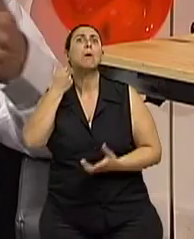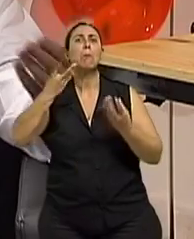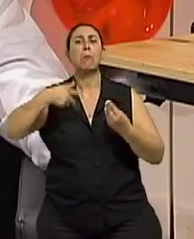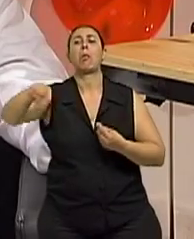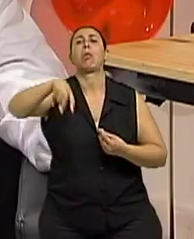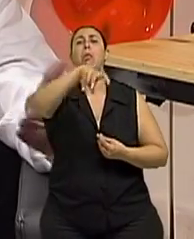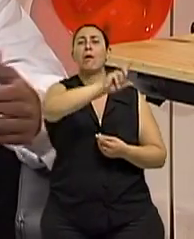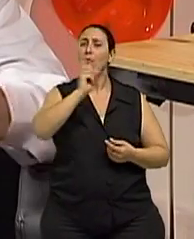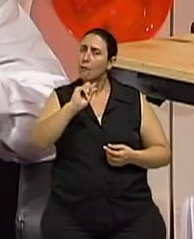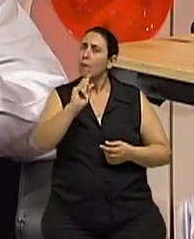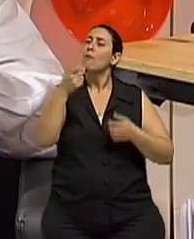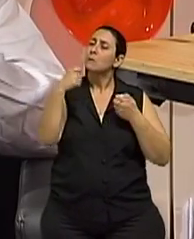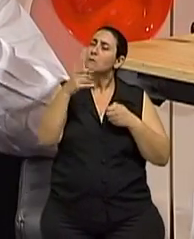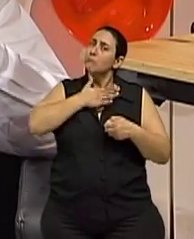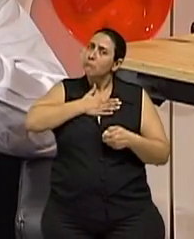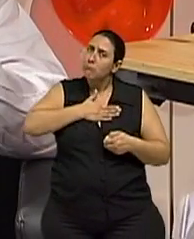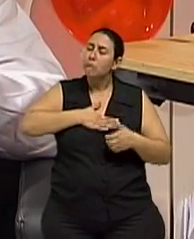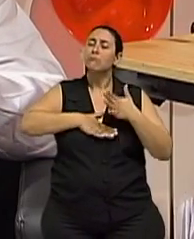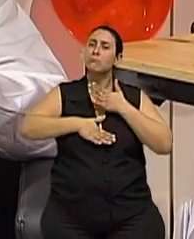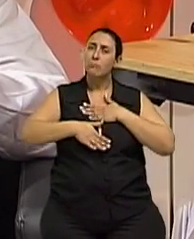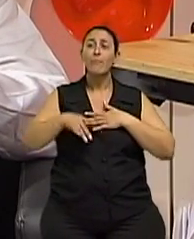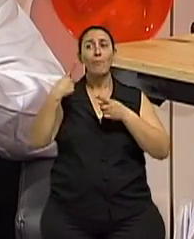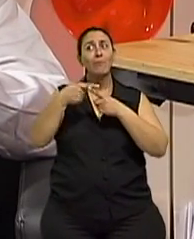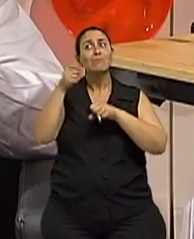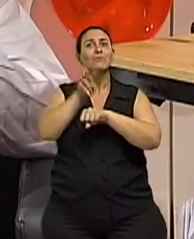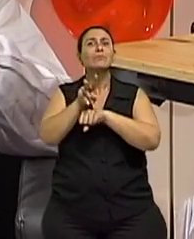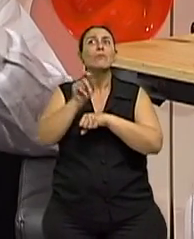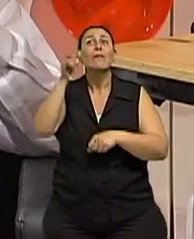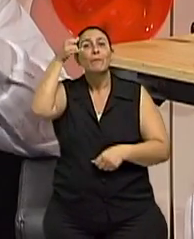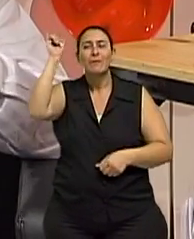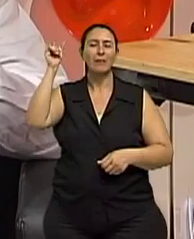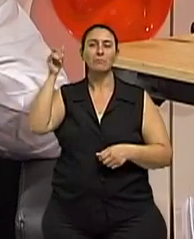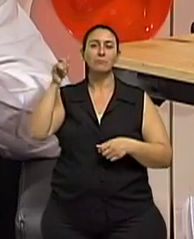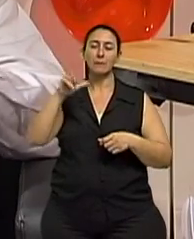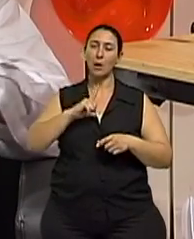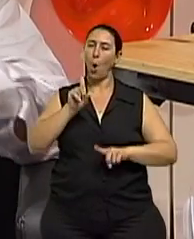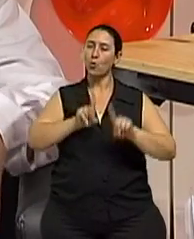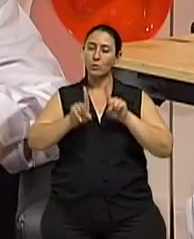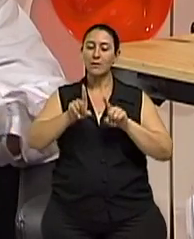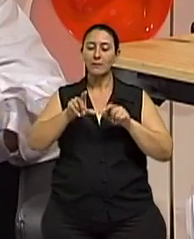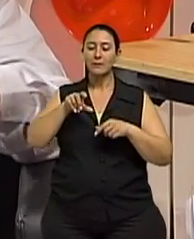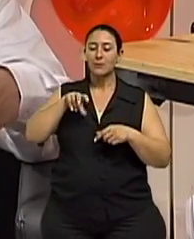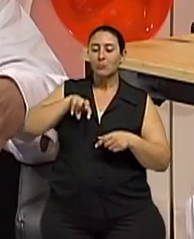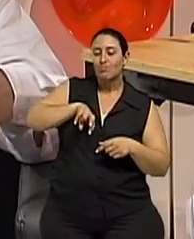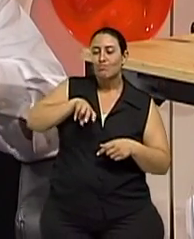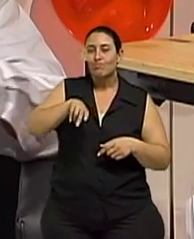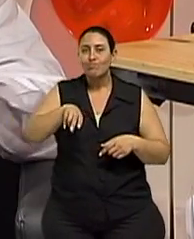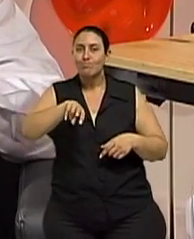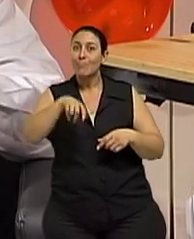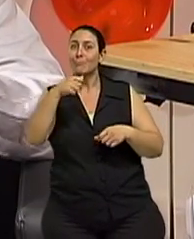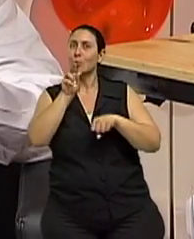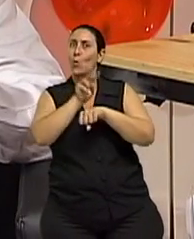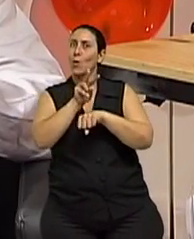até para evitar uma queda, né? Prevenção. É uma prevenção. Então, tem alguns movimentos também com o quadril e com as pernas